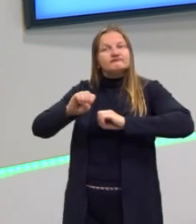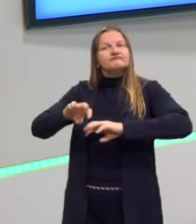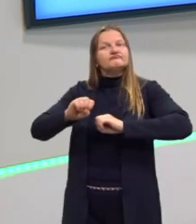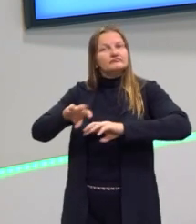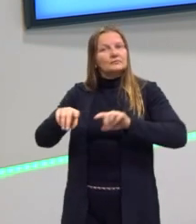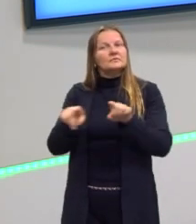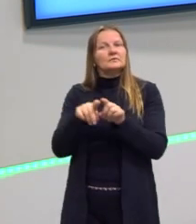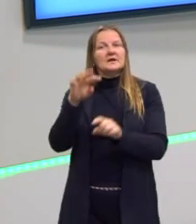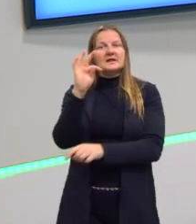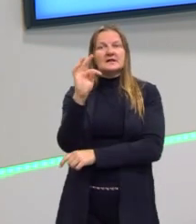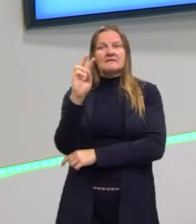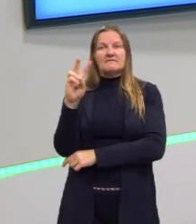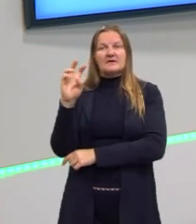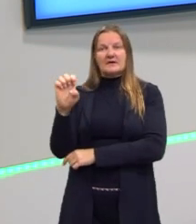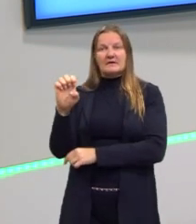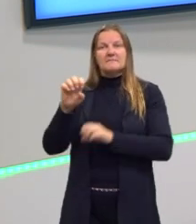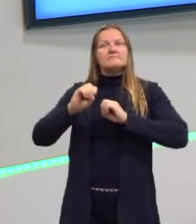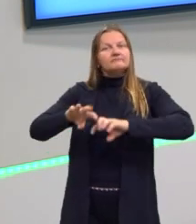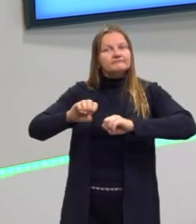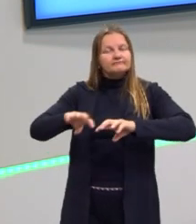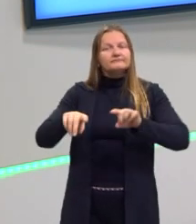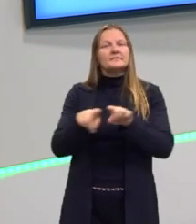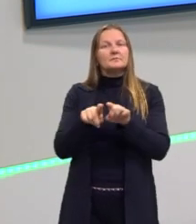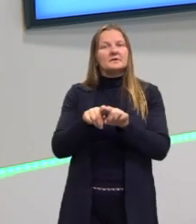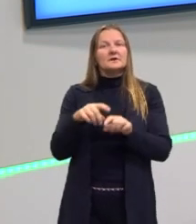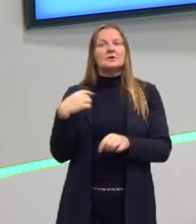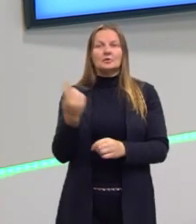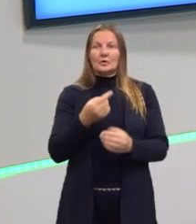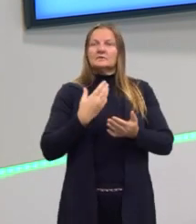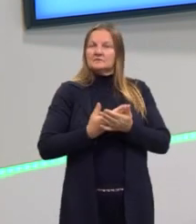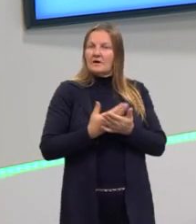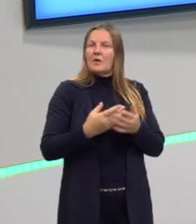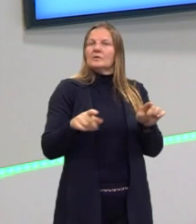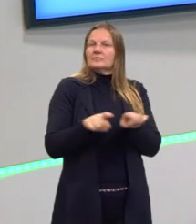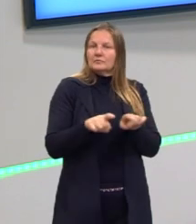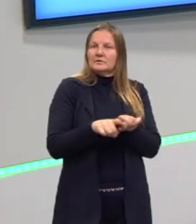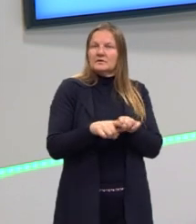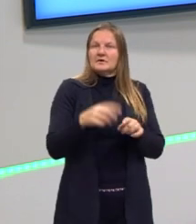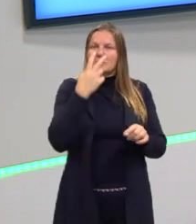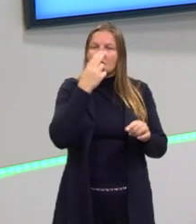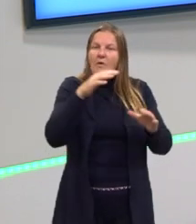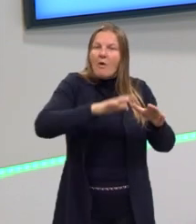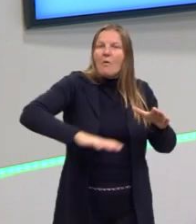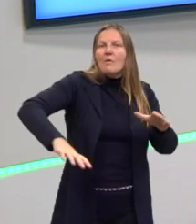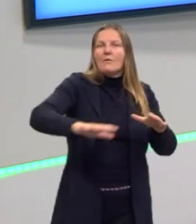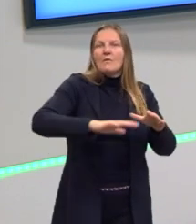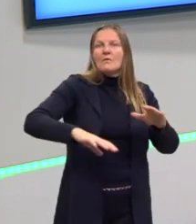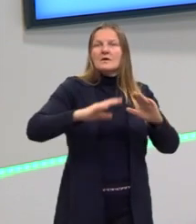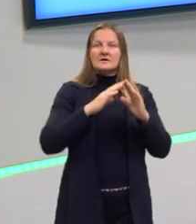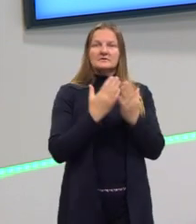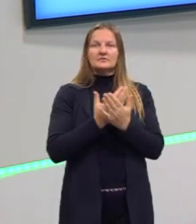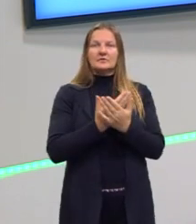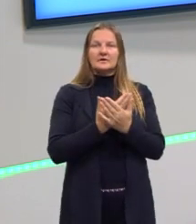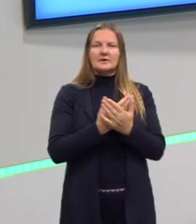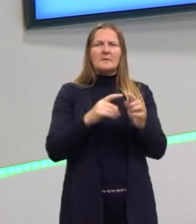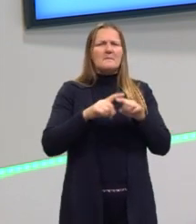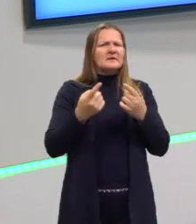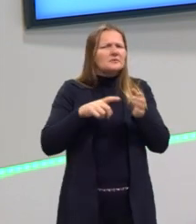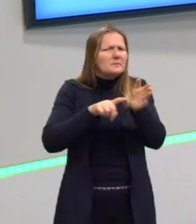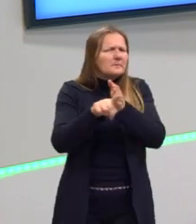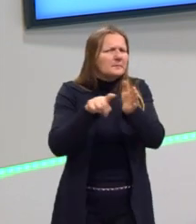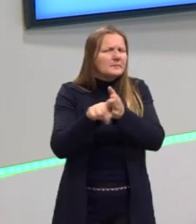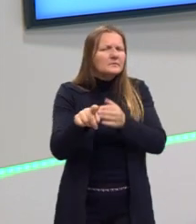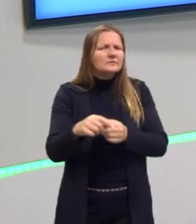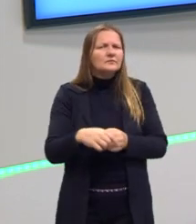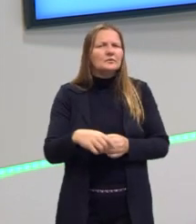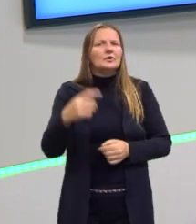a TVE, e a gente está dando uma aula. Ainda é um ambiente escolar. Mas eu pergunto,